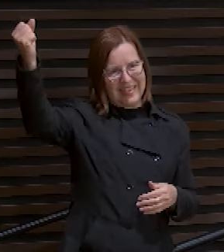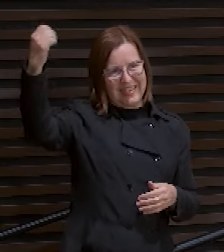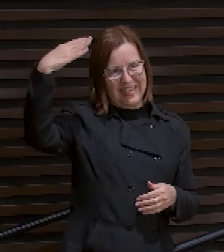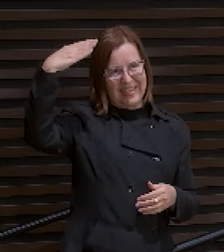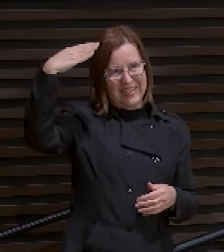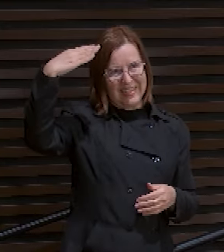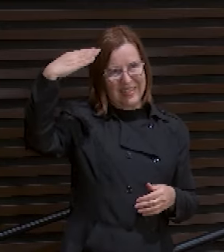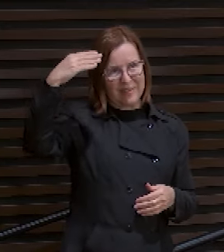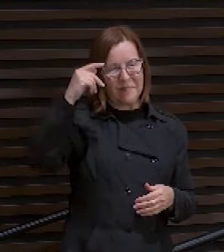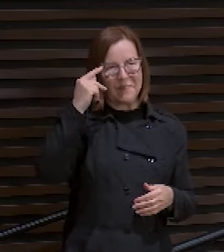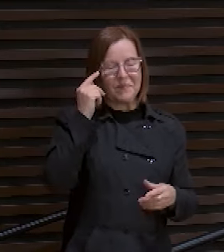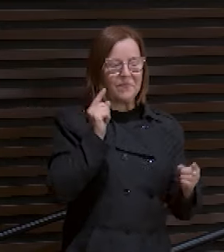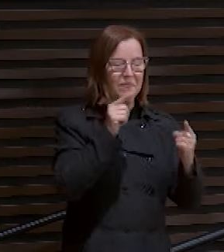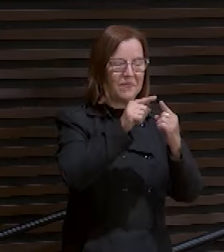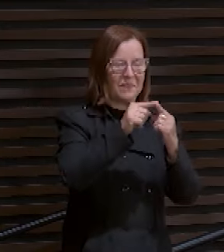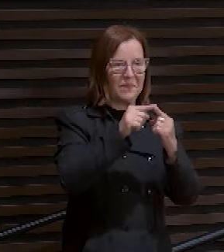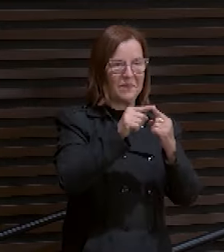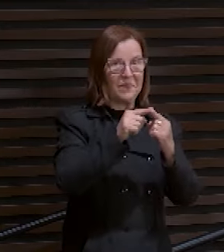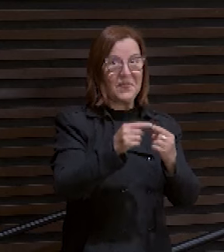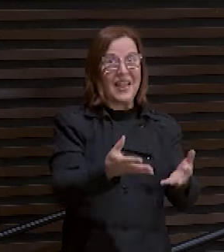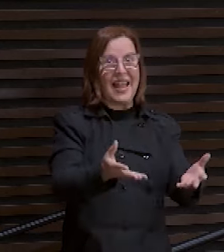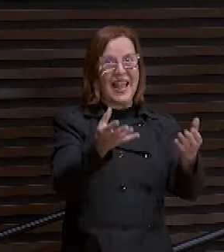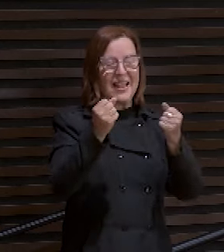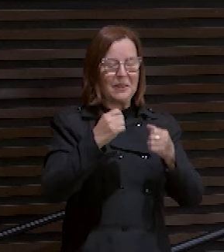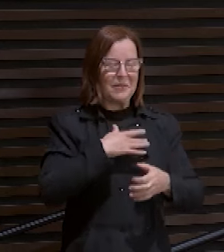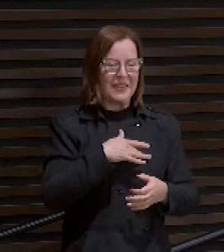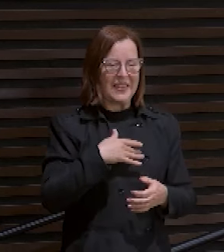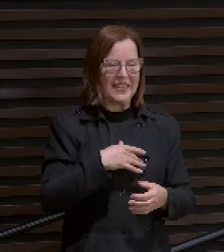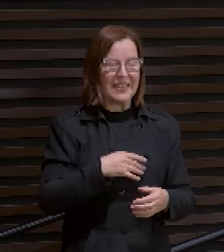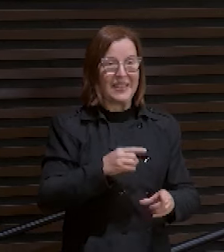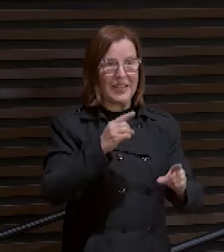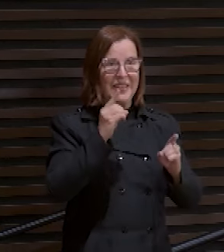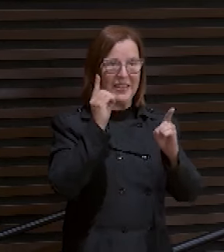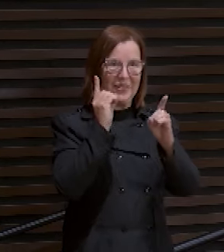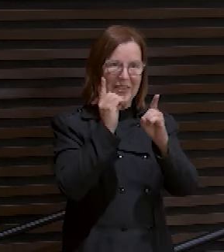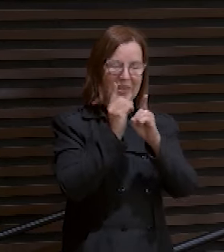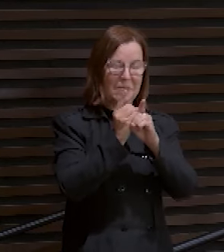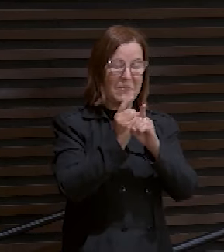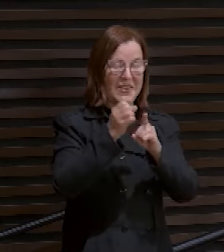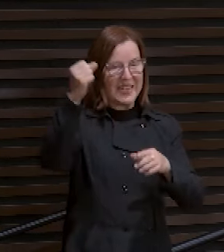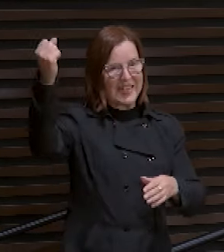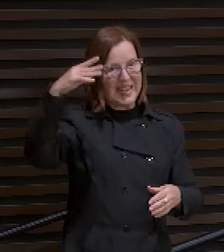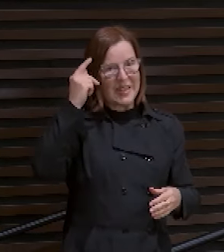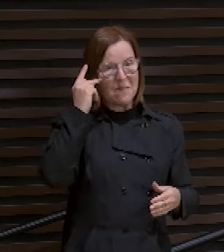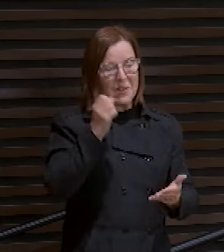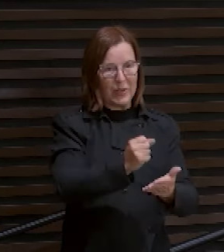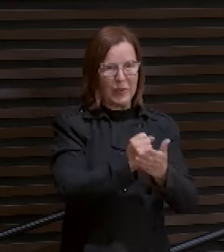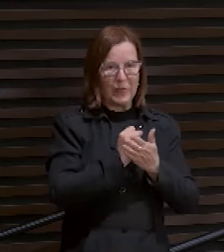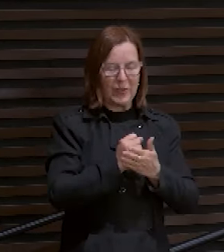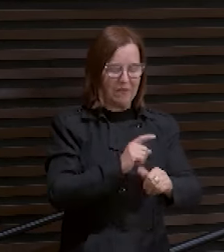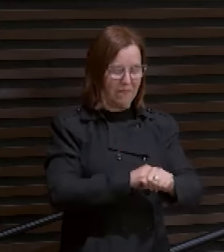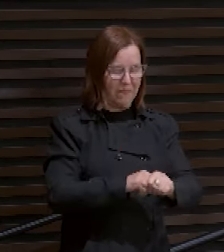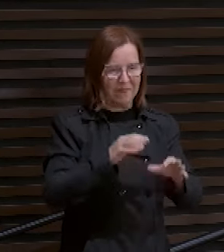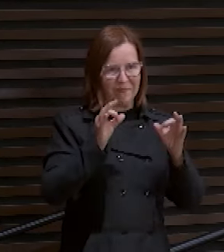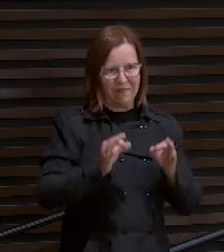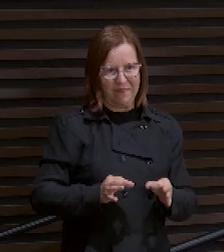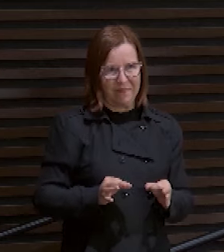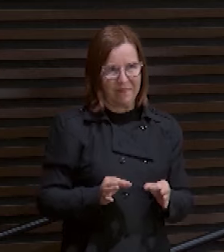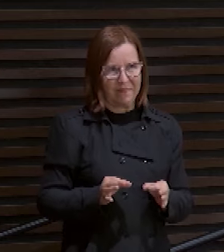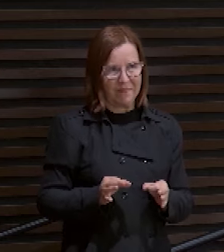Afim de recebermos misericórdia. E acharmos graça para socorro em ocasião oportuna.